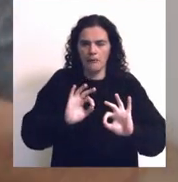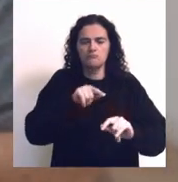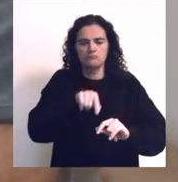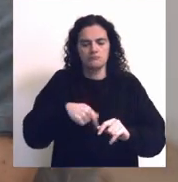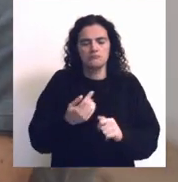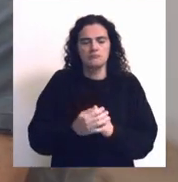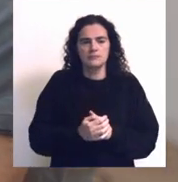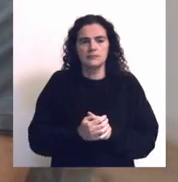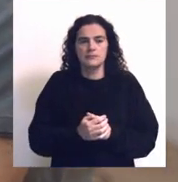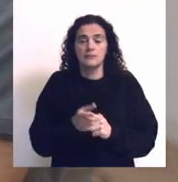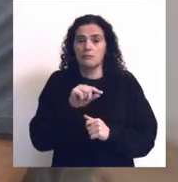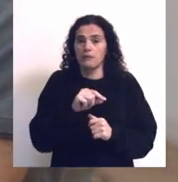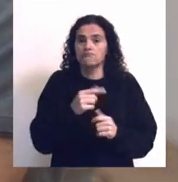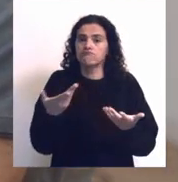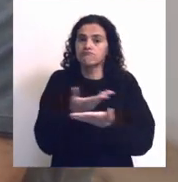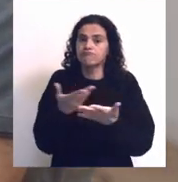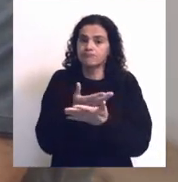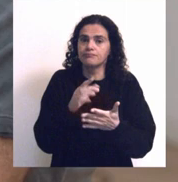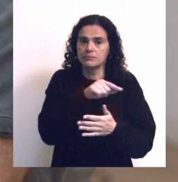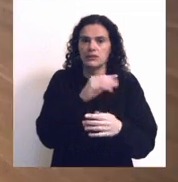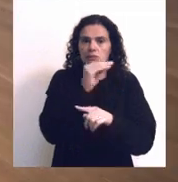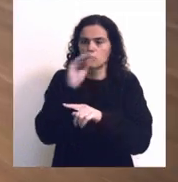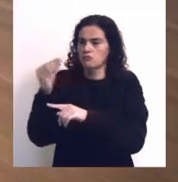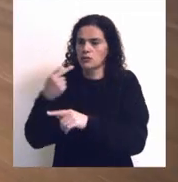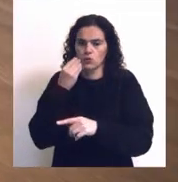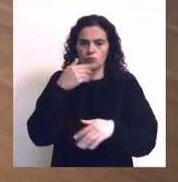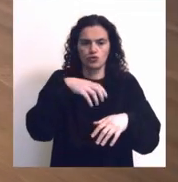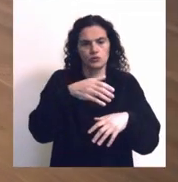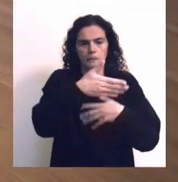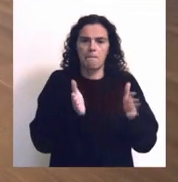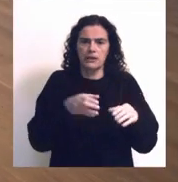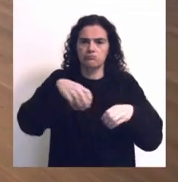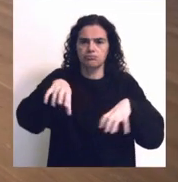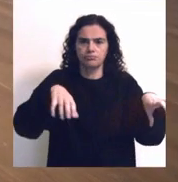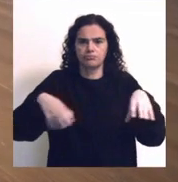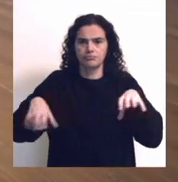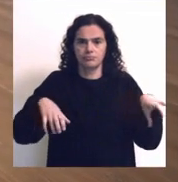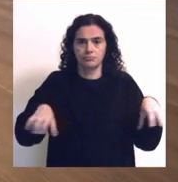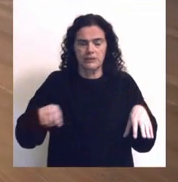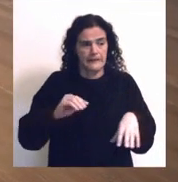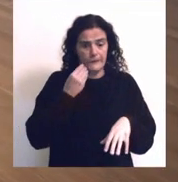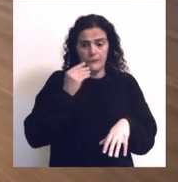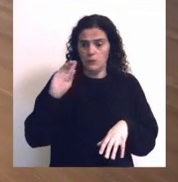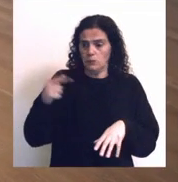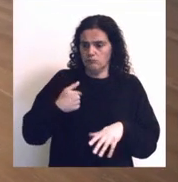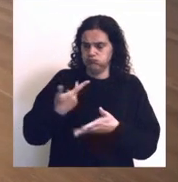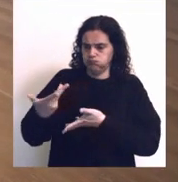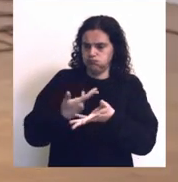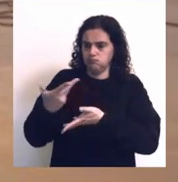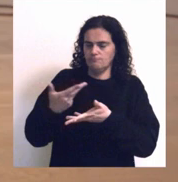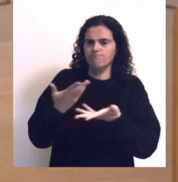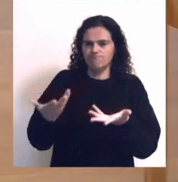a relação das peças distribuídas no espaço. E a maneira como nós nos relacionamos, em